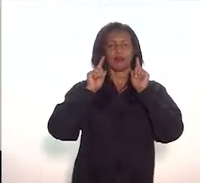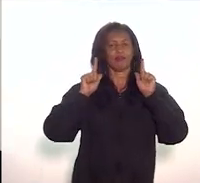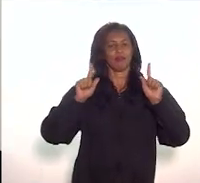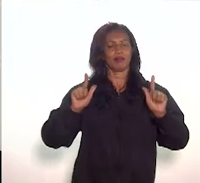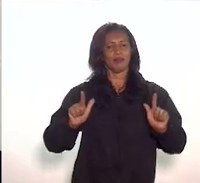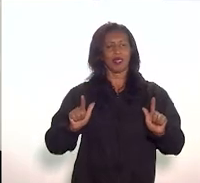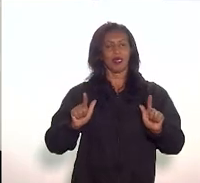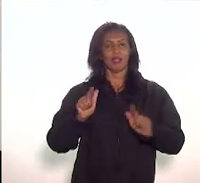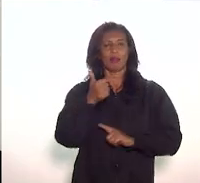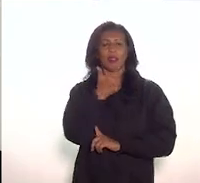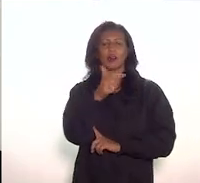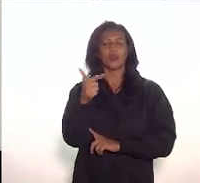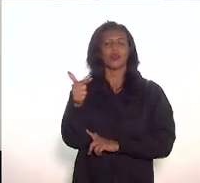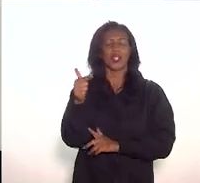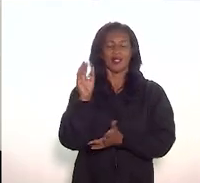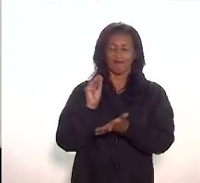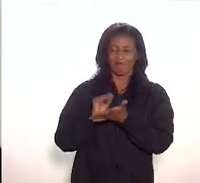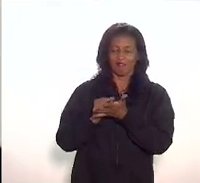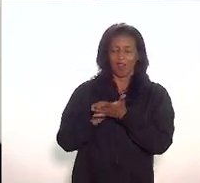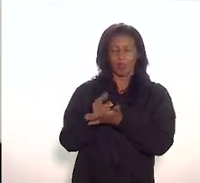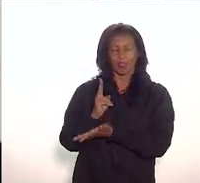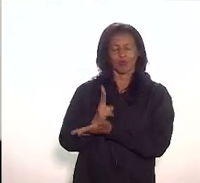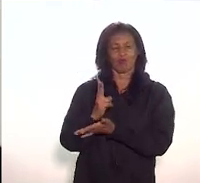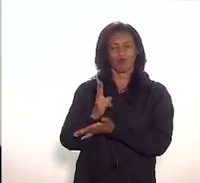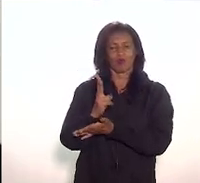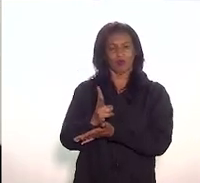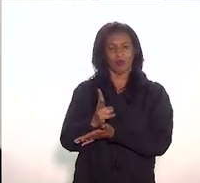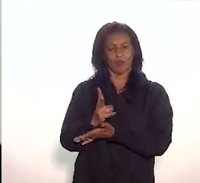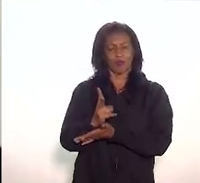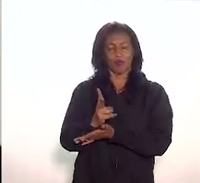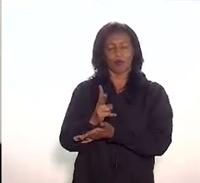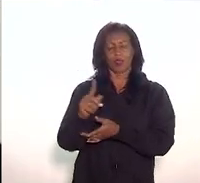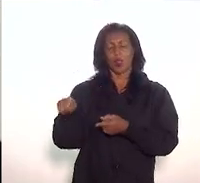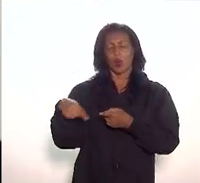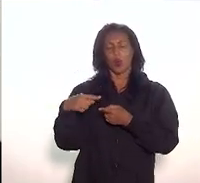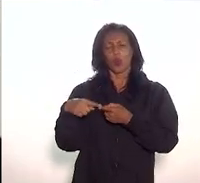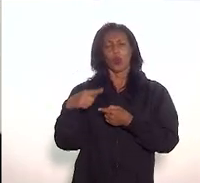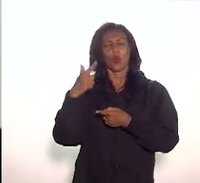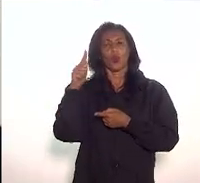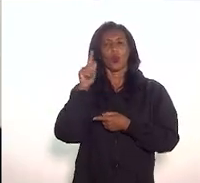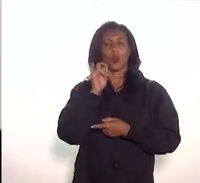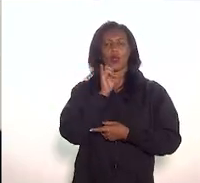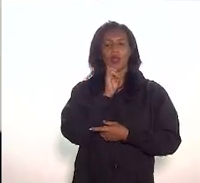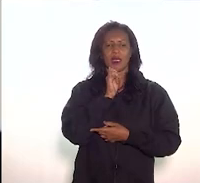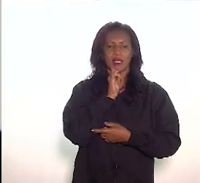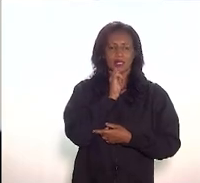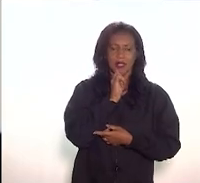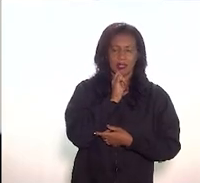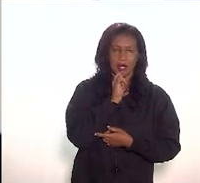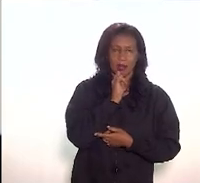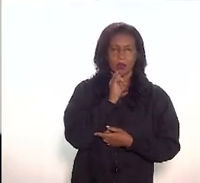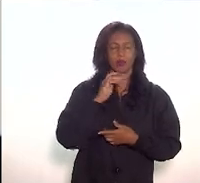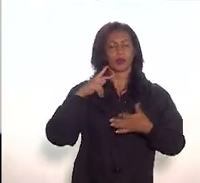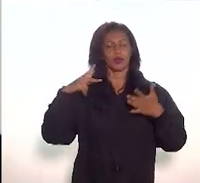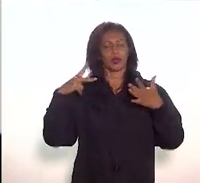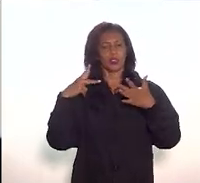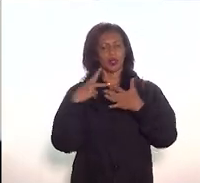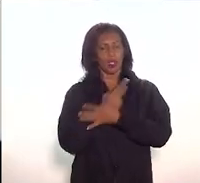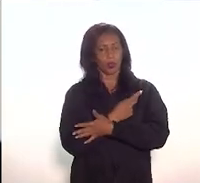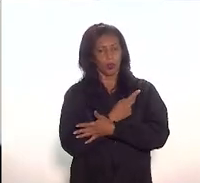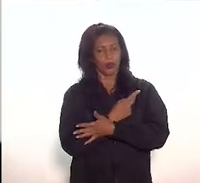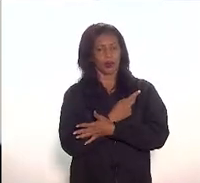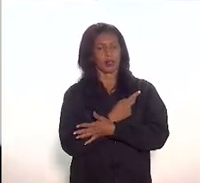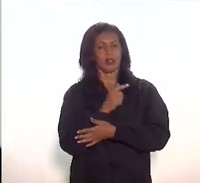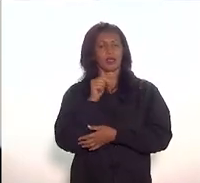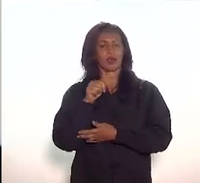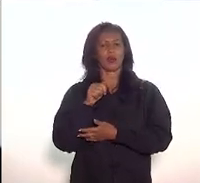mas elas não têm uma continuidade com o Executivo. Posso dar um exemplo também, que é um exemplo que a gente teve periptório